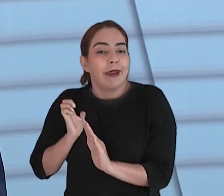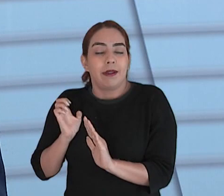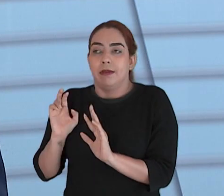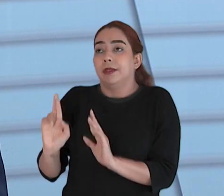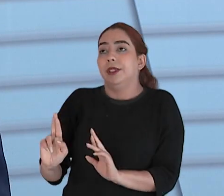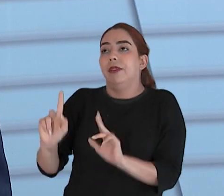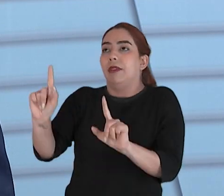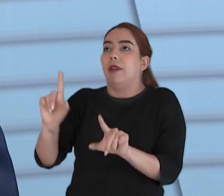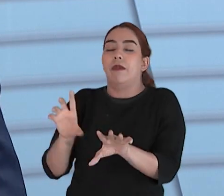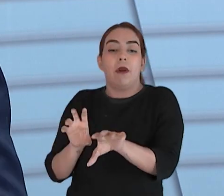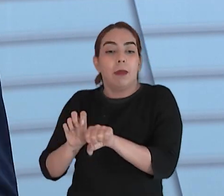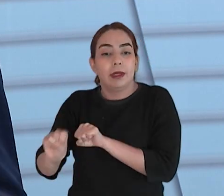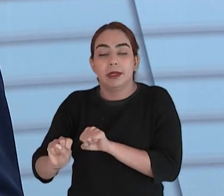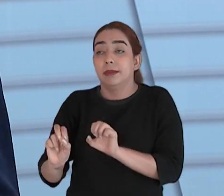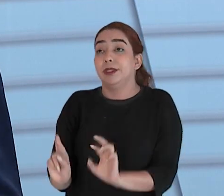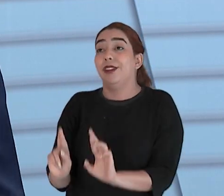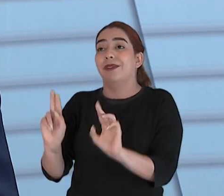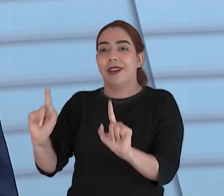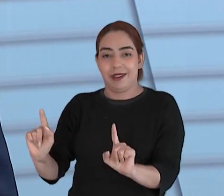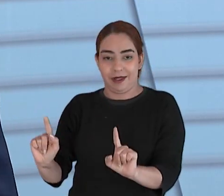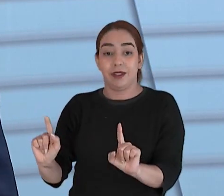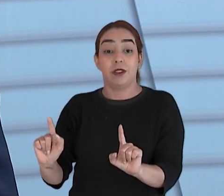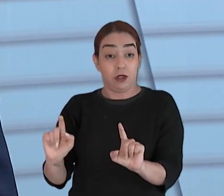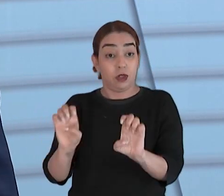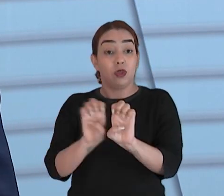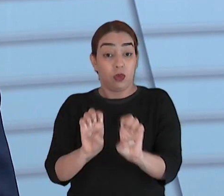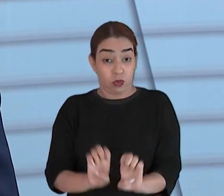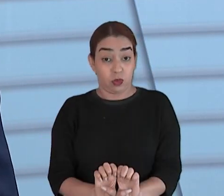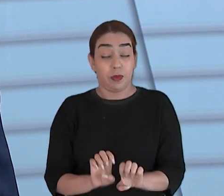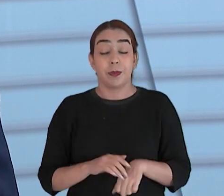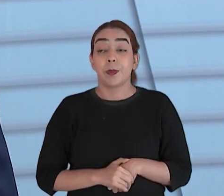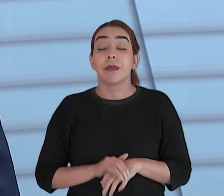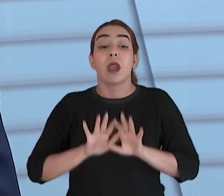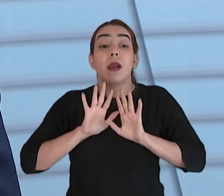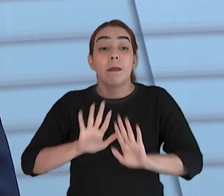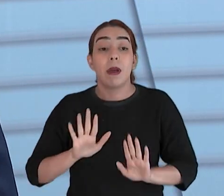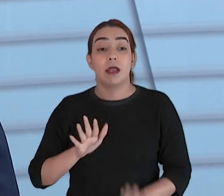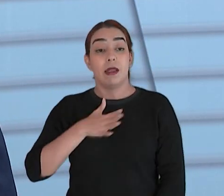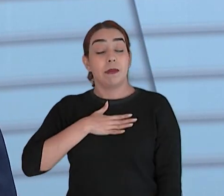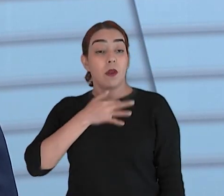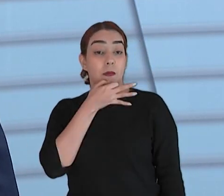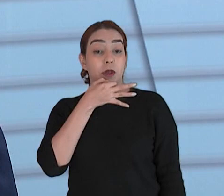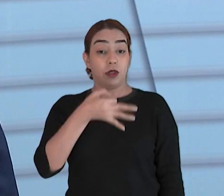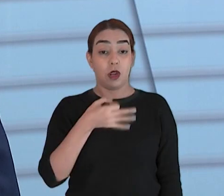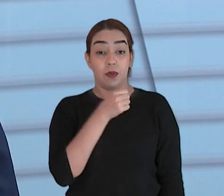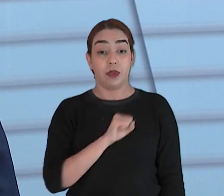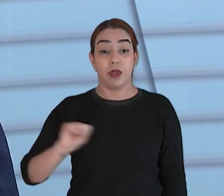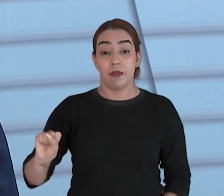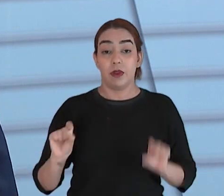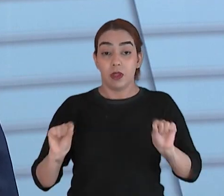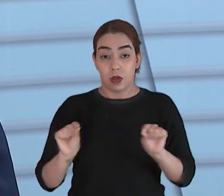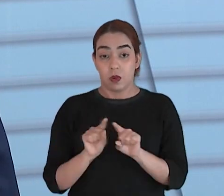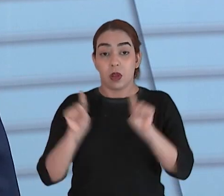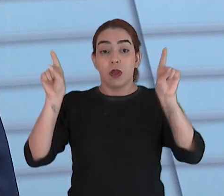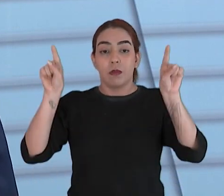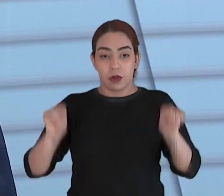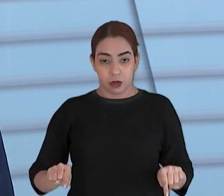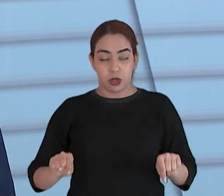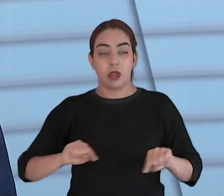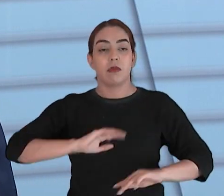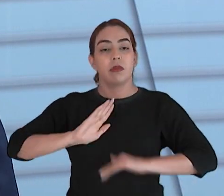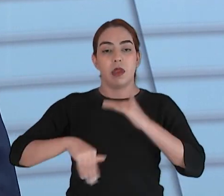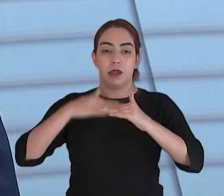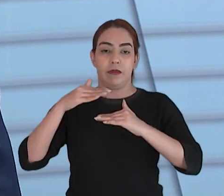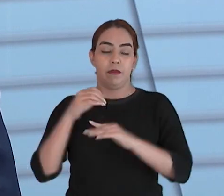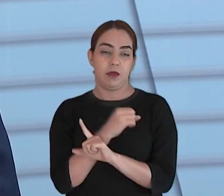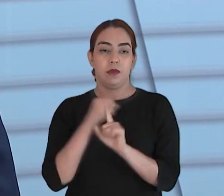mas enfim eu eu defendo que a gente continue nesse projeto de desenvolvimento